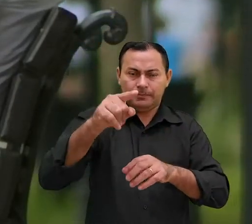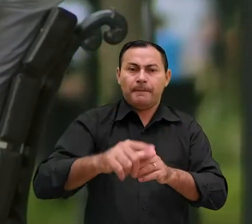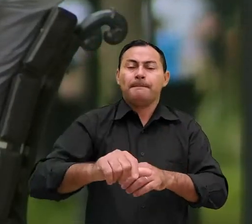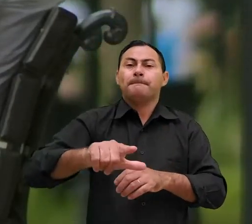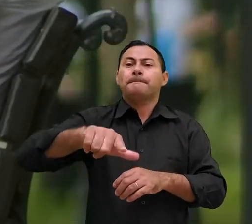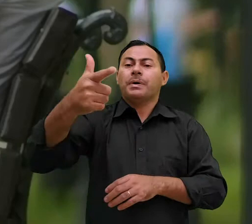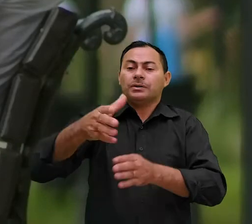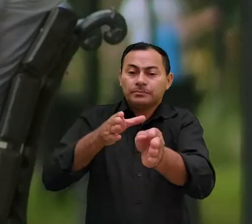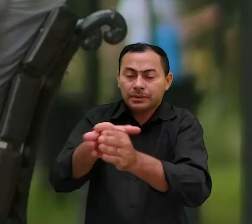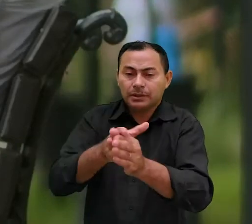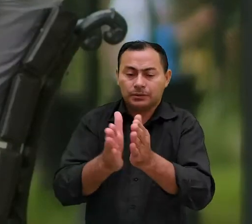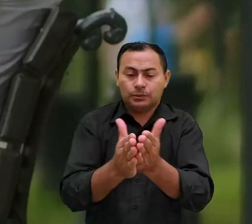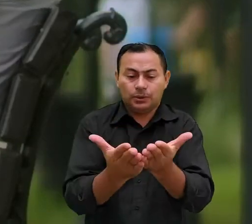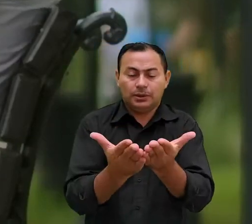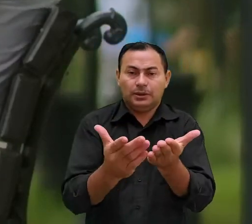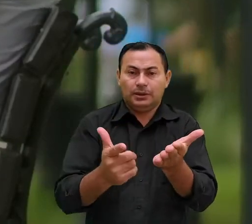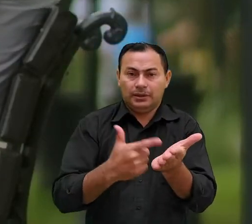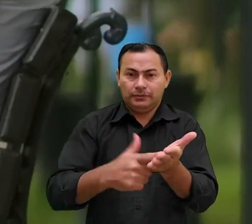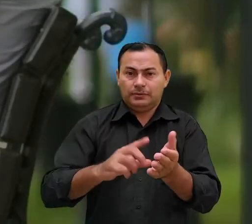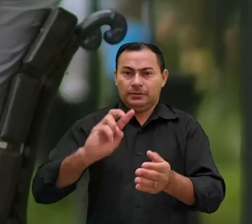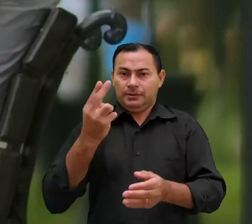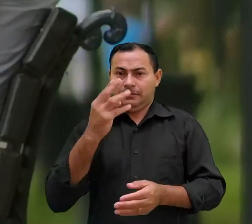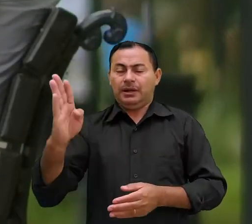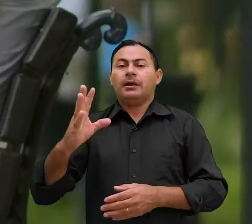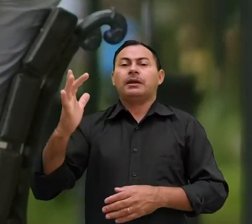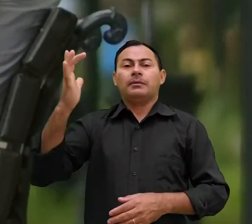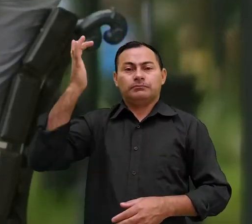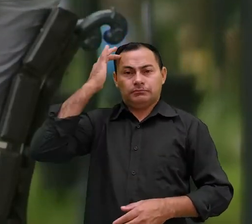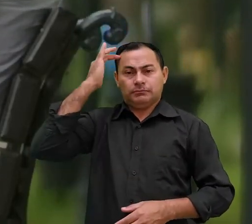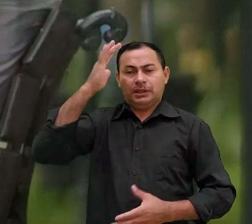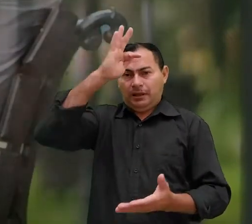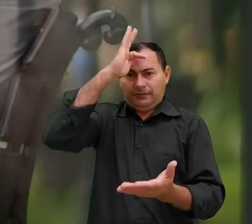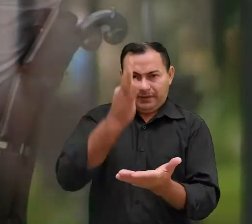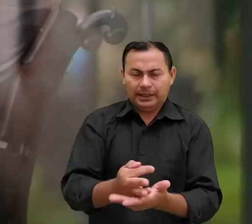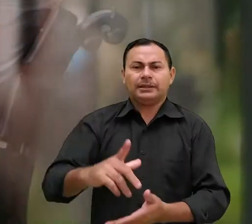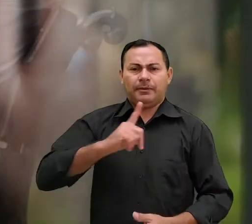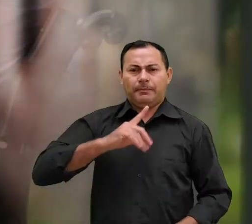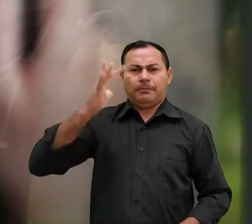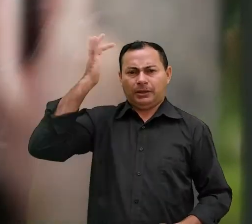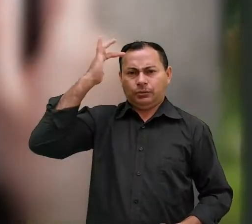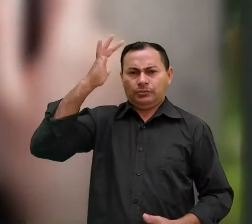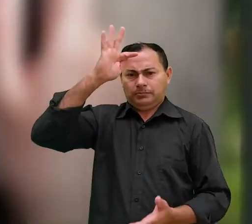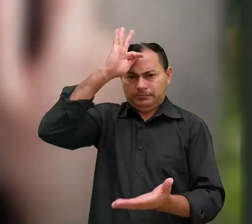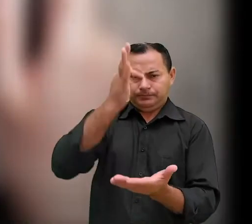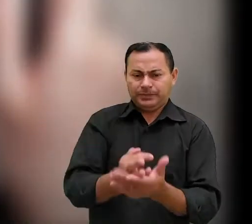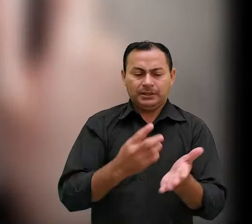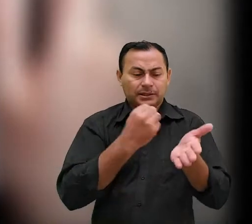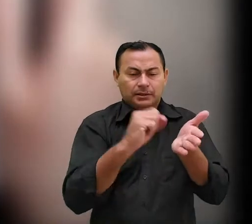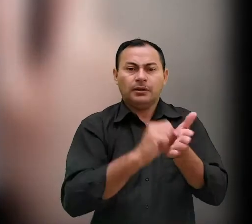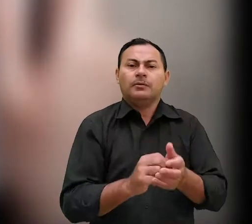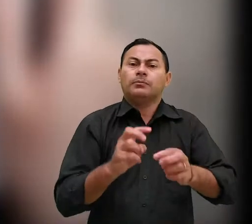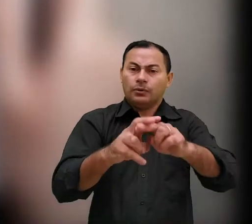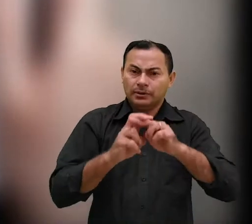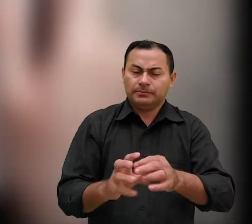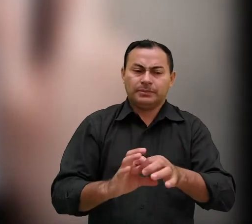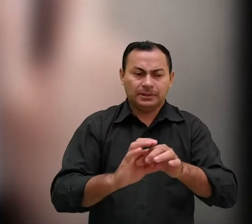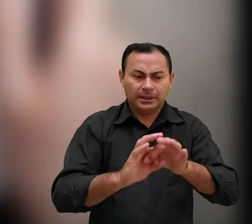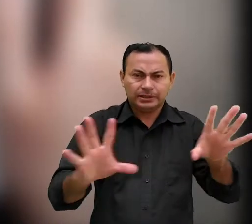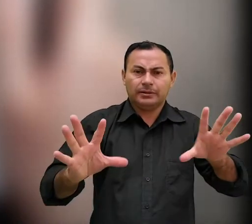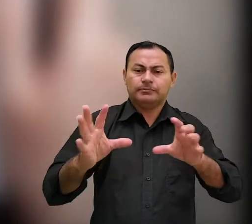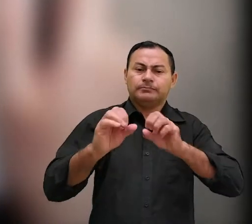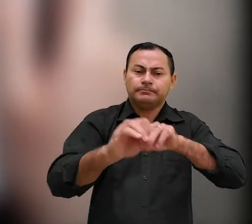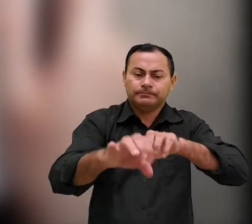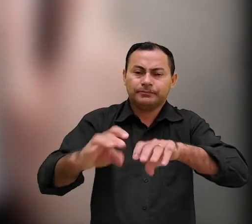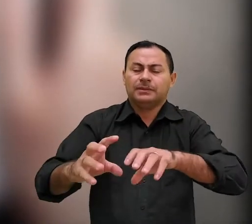a próxima exortação do livro de Hebreus é para que amadureçamos na fé está escrito assim portanto